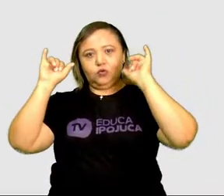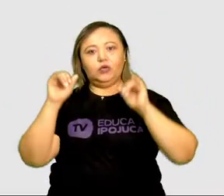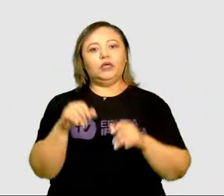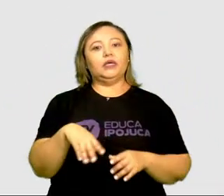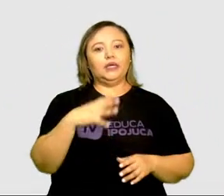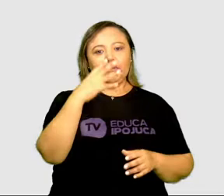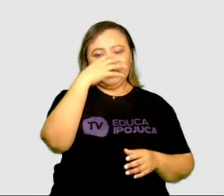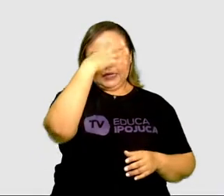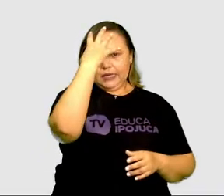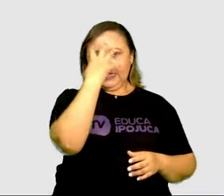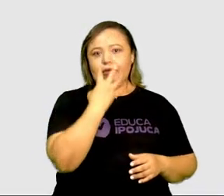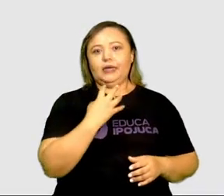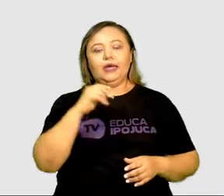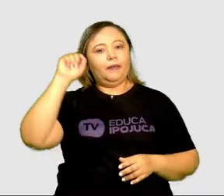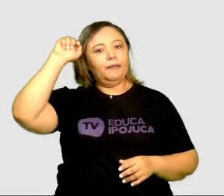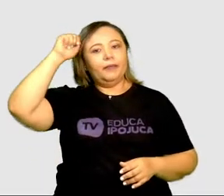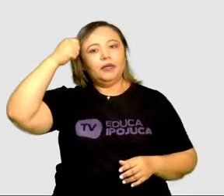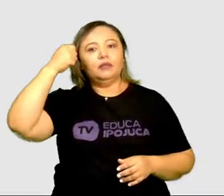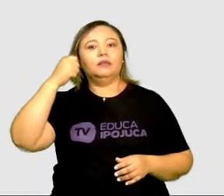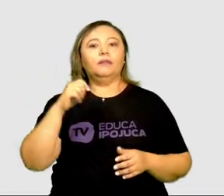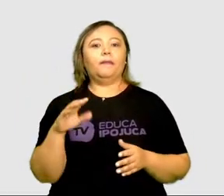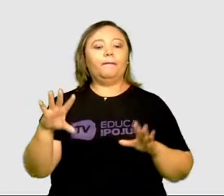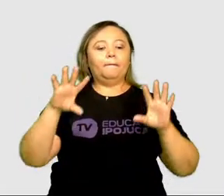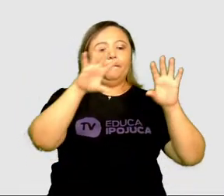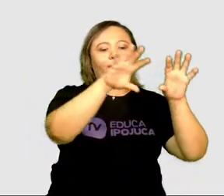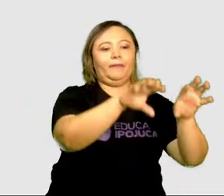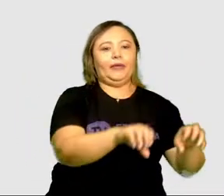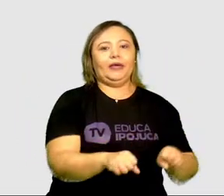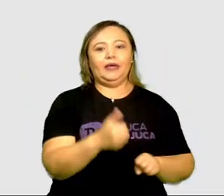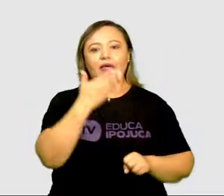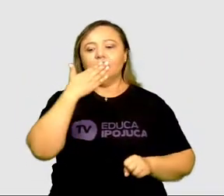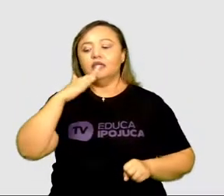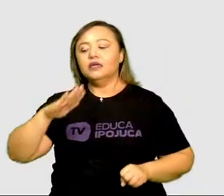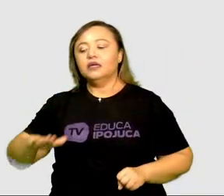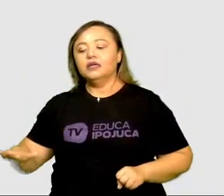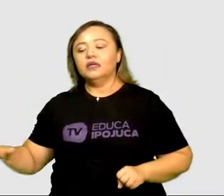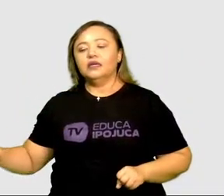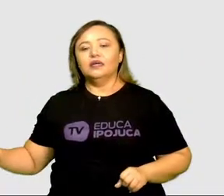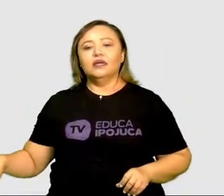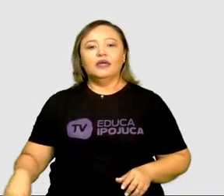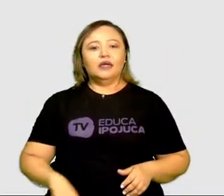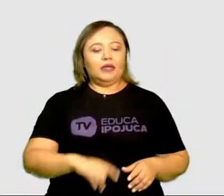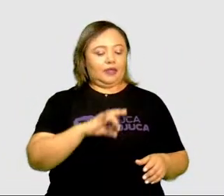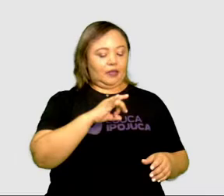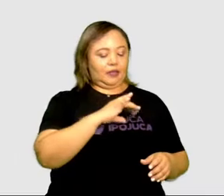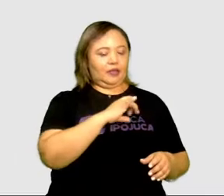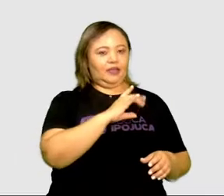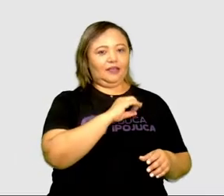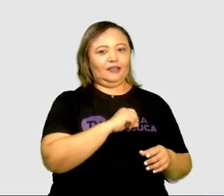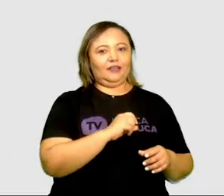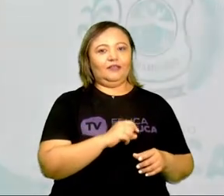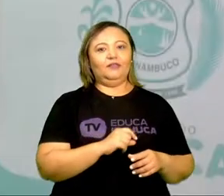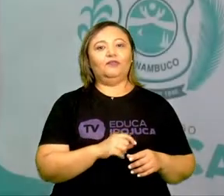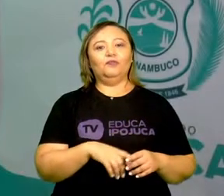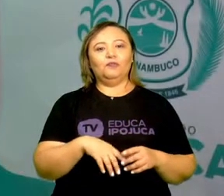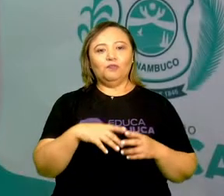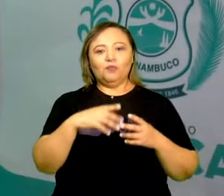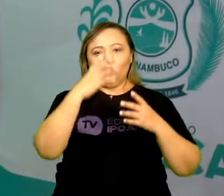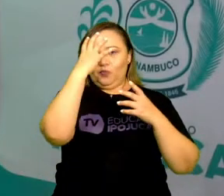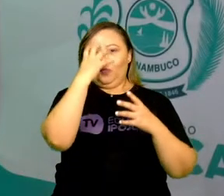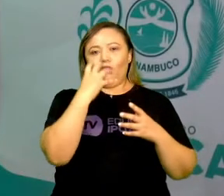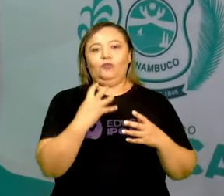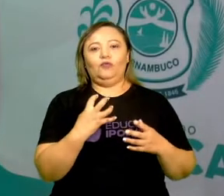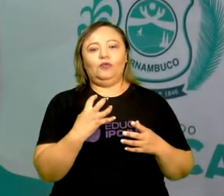criança que tem medo de careta. Observe que nessa estrofezinha,